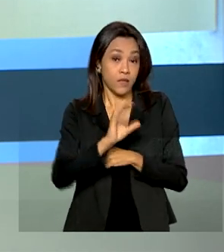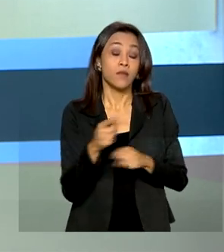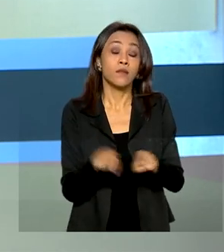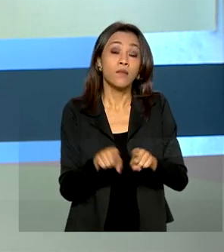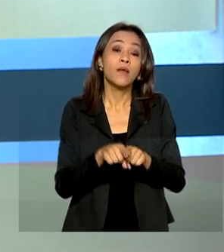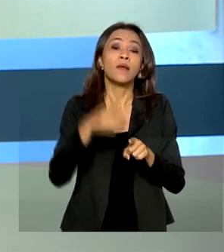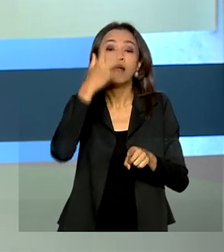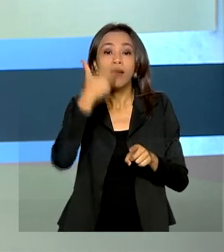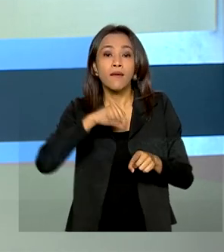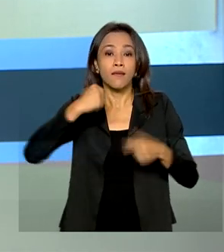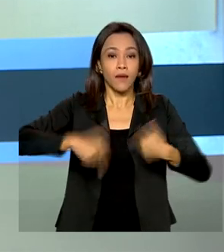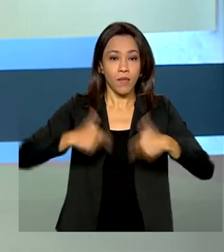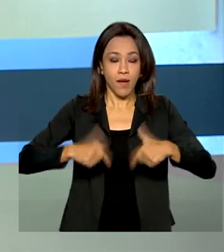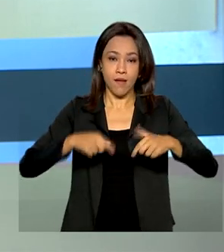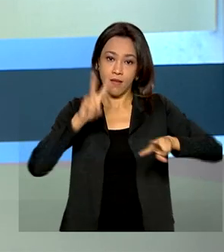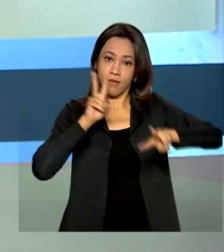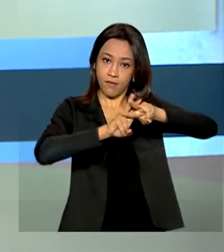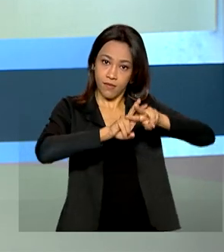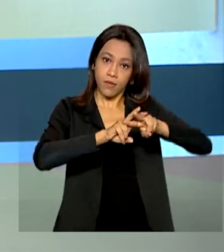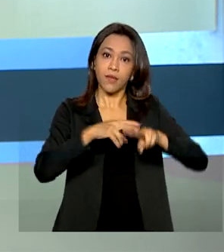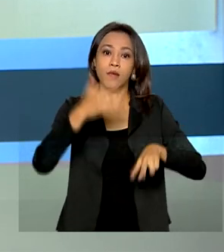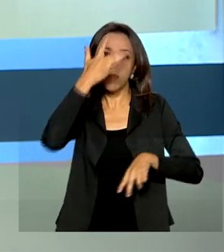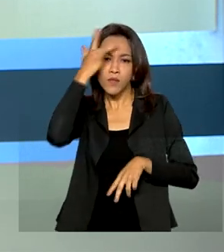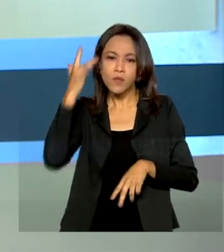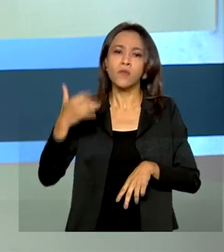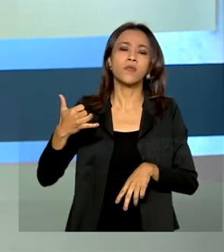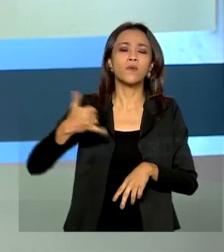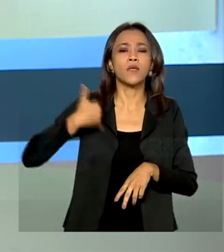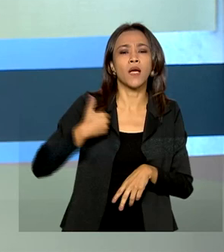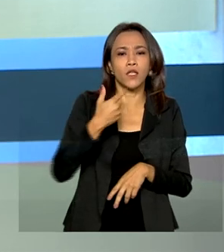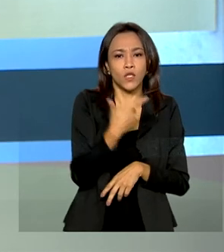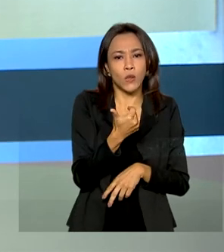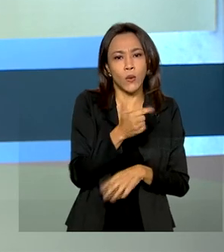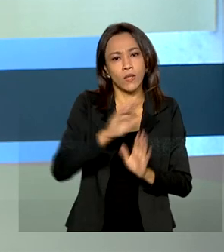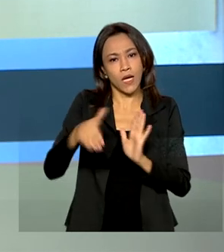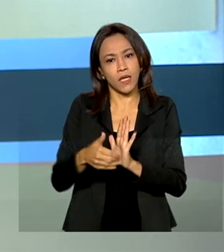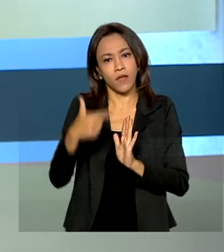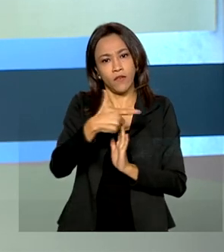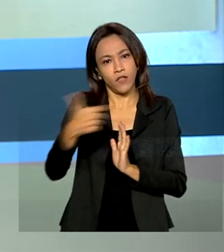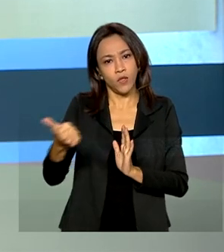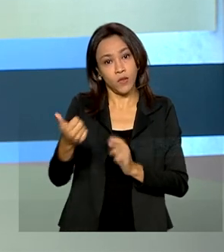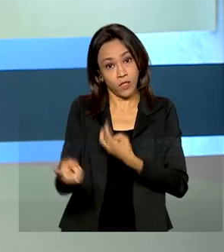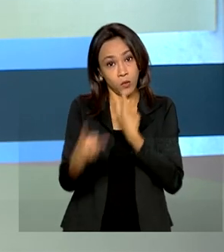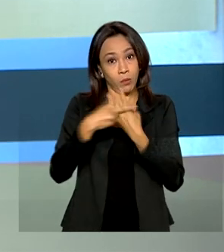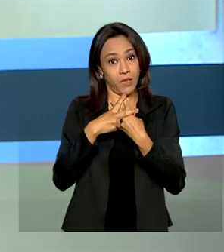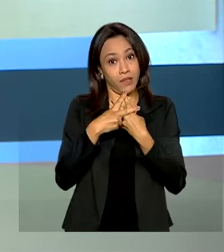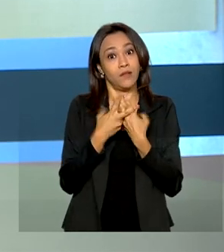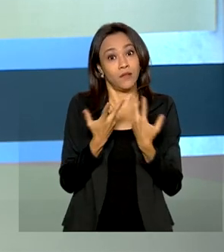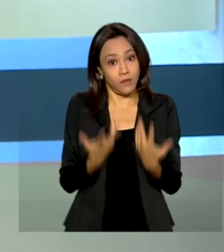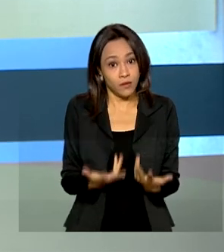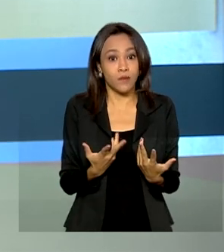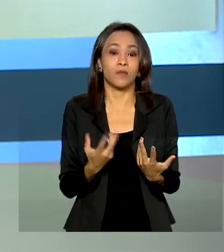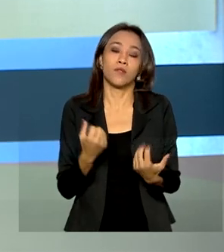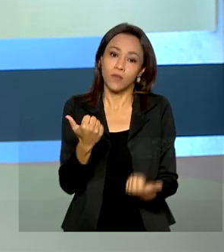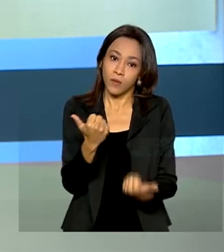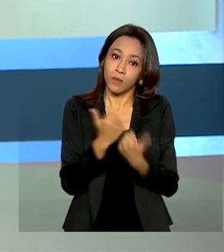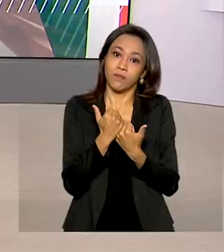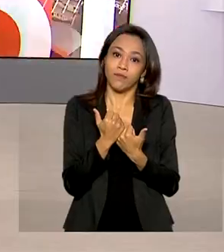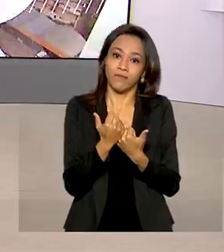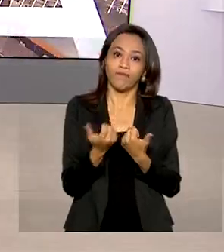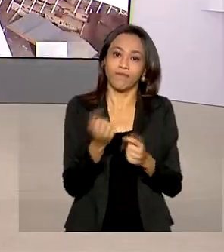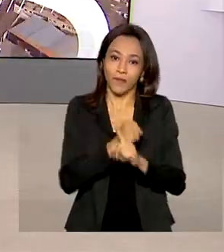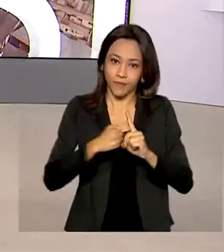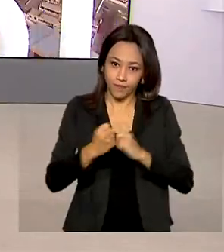trabalhadores do sistema prisional e pessoas de 12 a 21 anos privadas de liberdade ou em medidas socioeducativas.